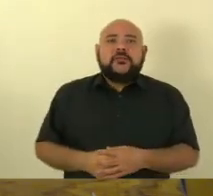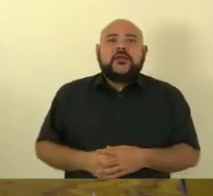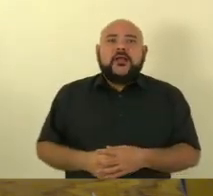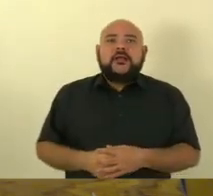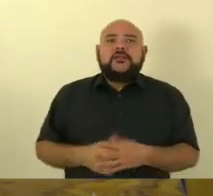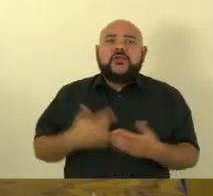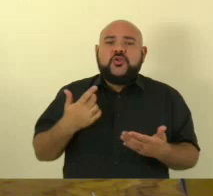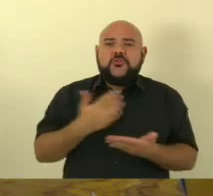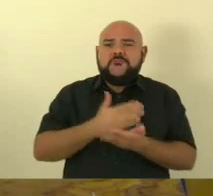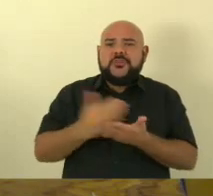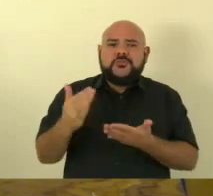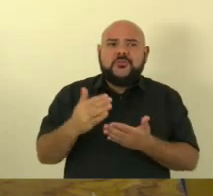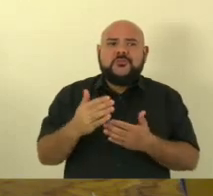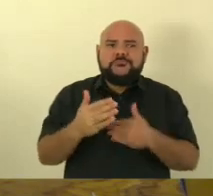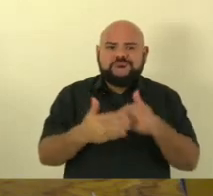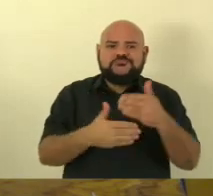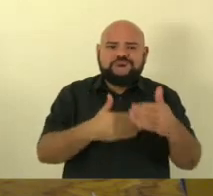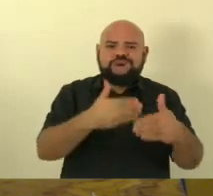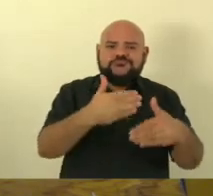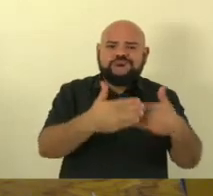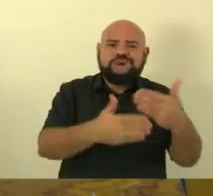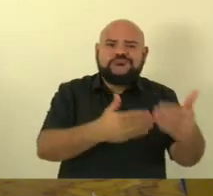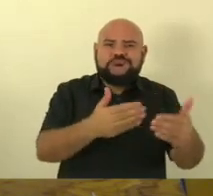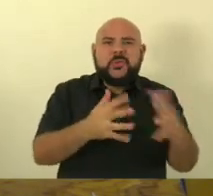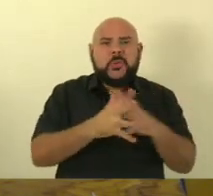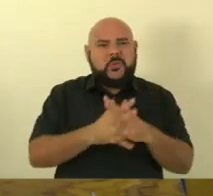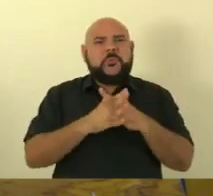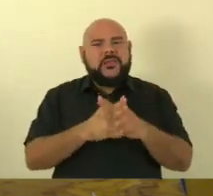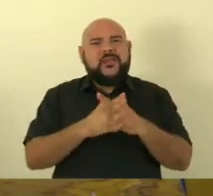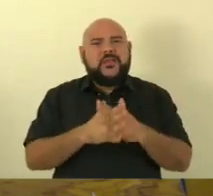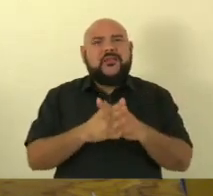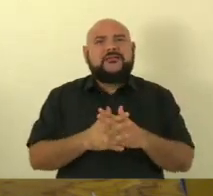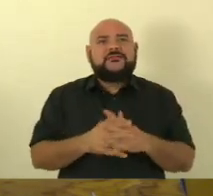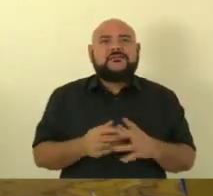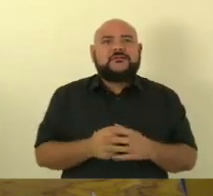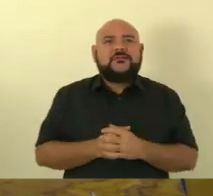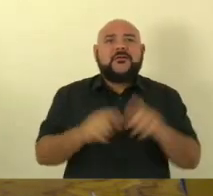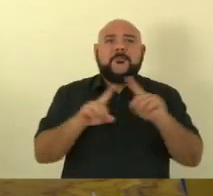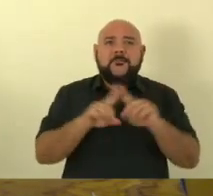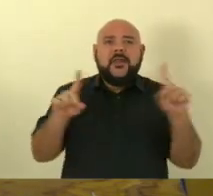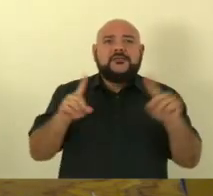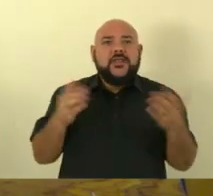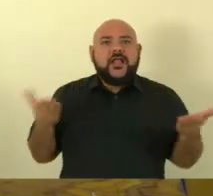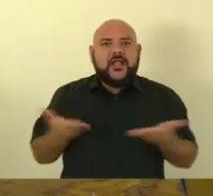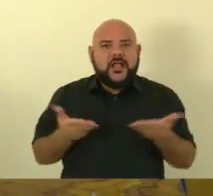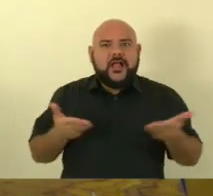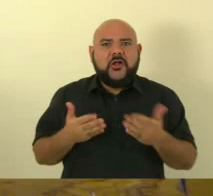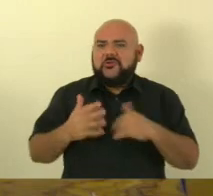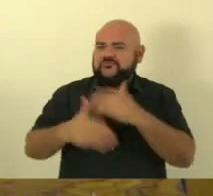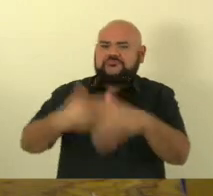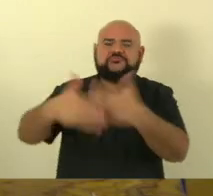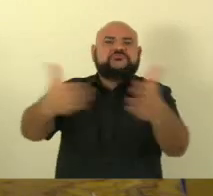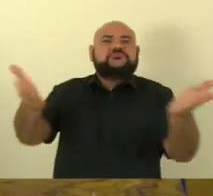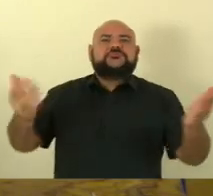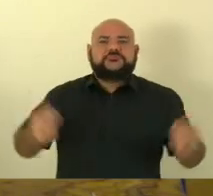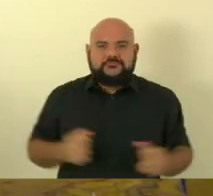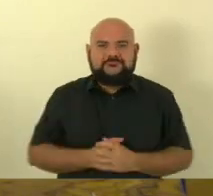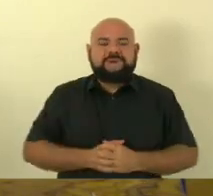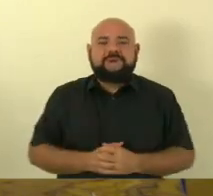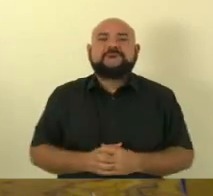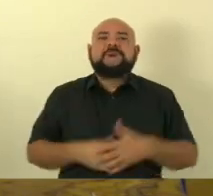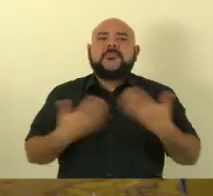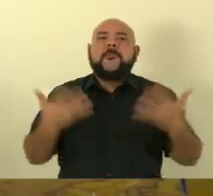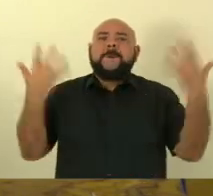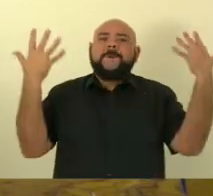complicada inicialmente mas hoje como dizem aí fora estão nadando de braçada tá então parabéns para vocês